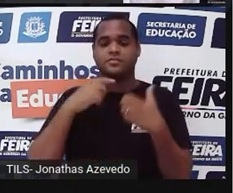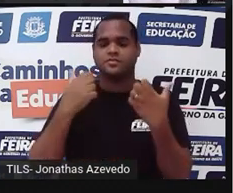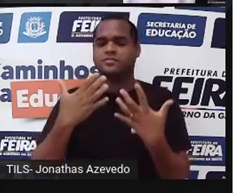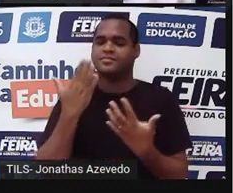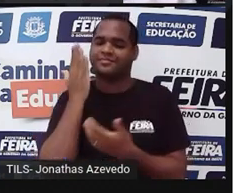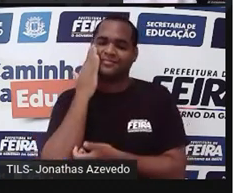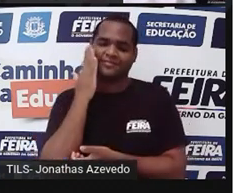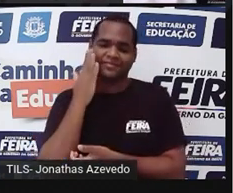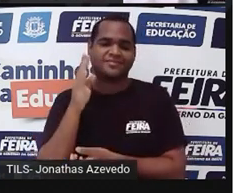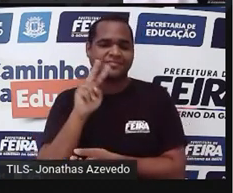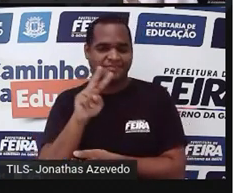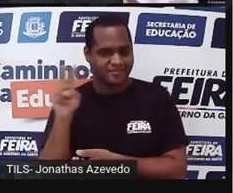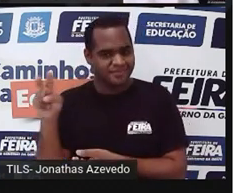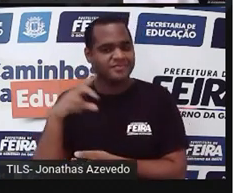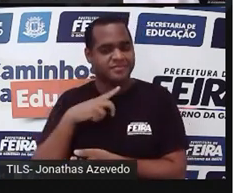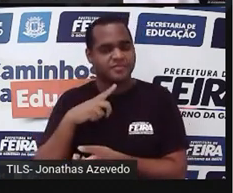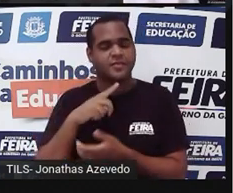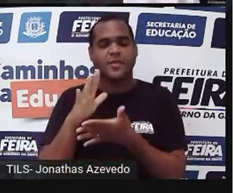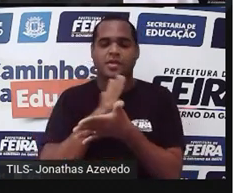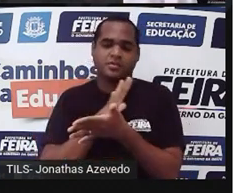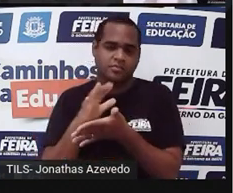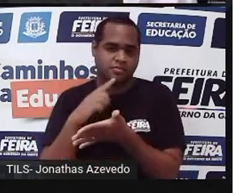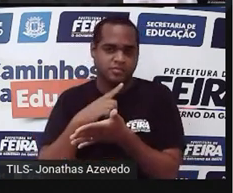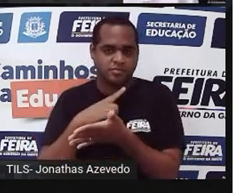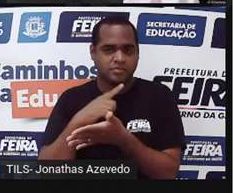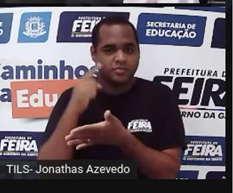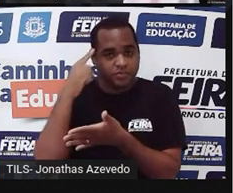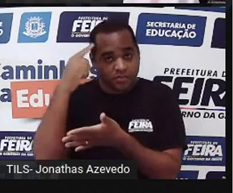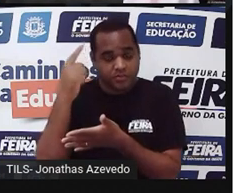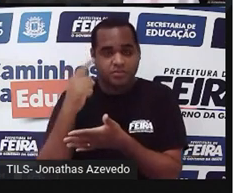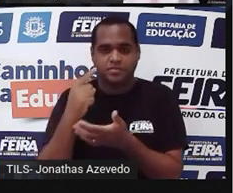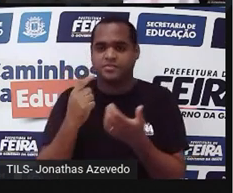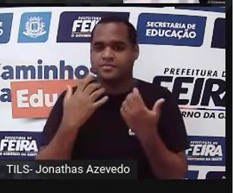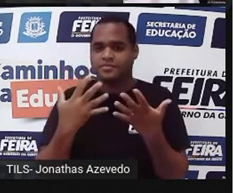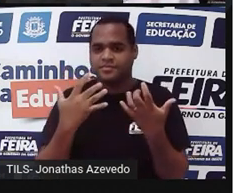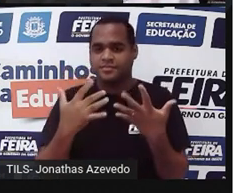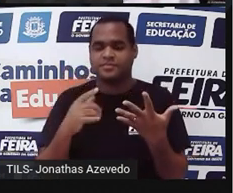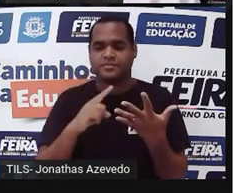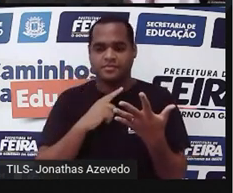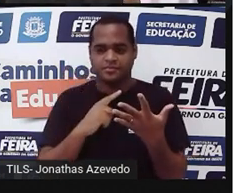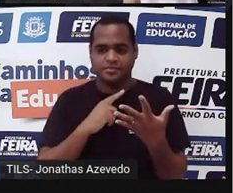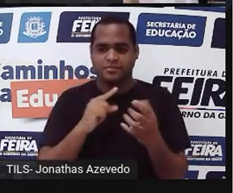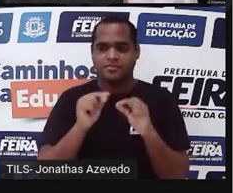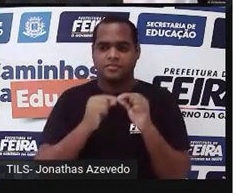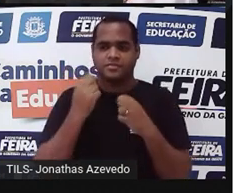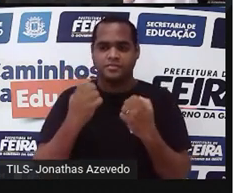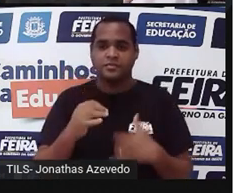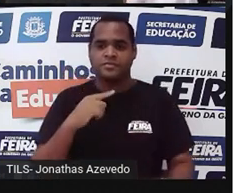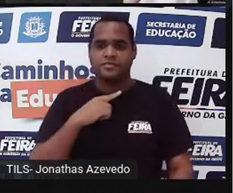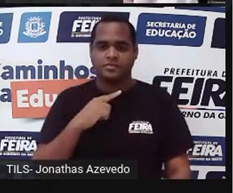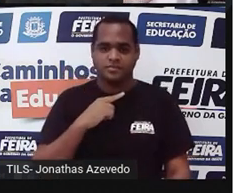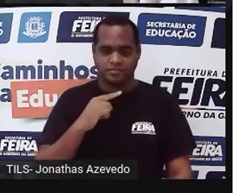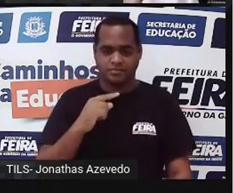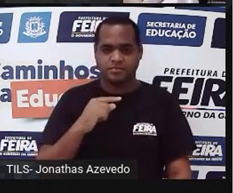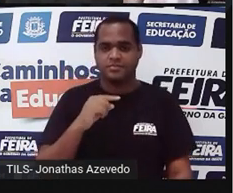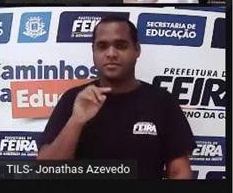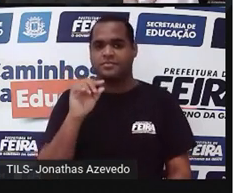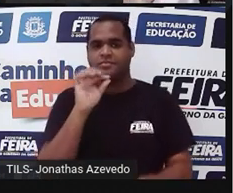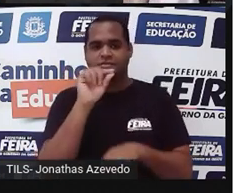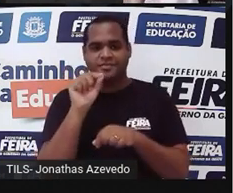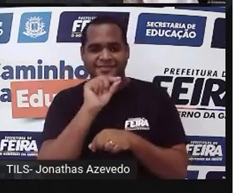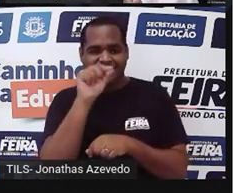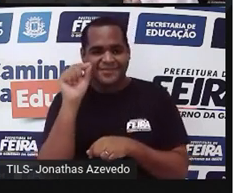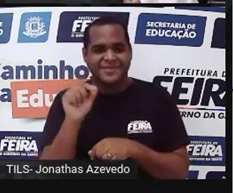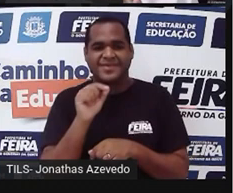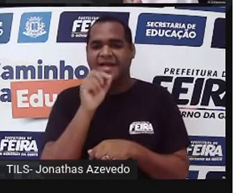já devem ter visto, muitas vezes a gente pega essa mambaia e do lado de baixo delas, vai estar cheio de pontinho laranja, um monte